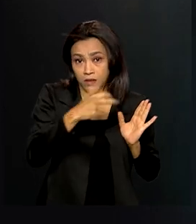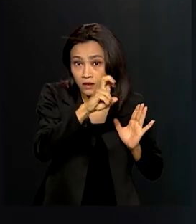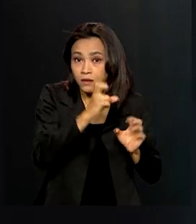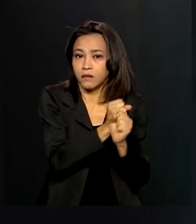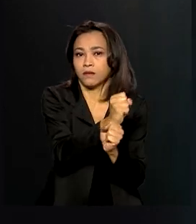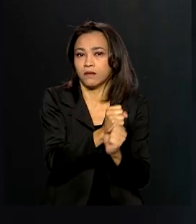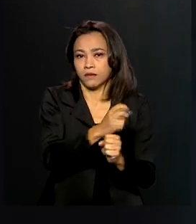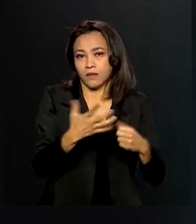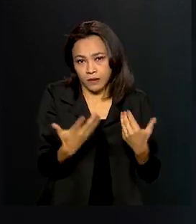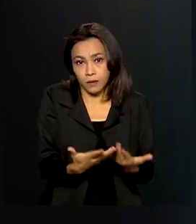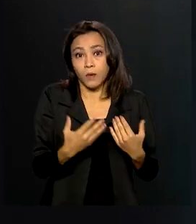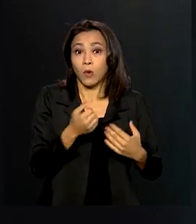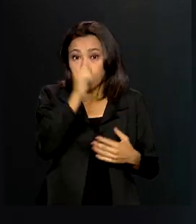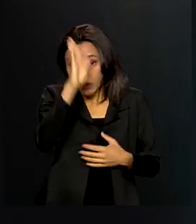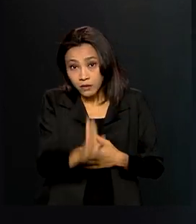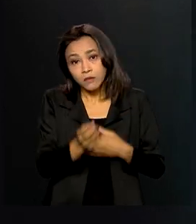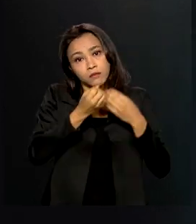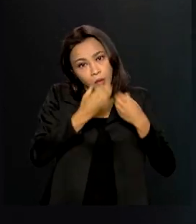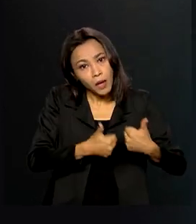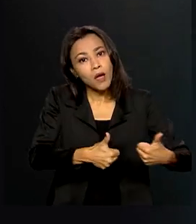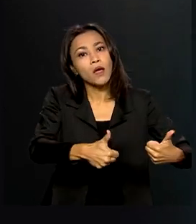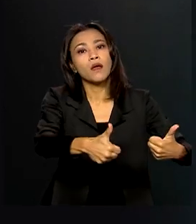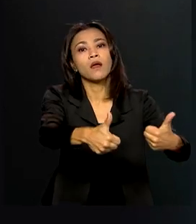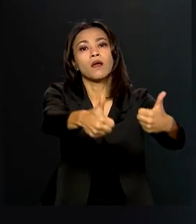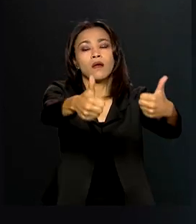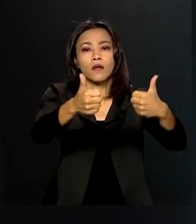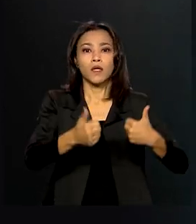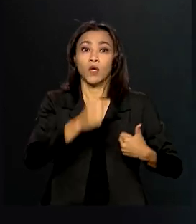o Brasil está bem, o Brasil está forte.